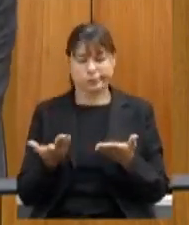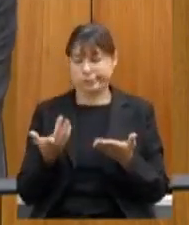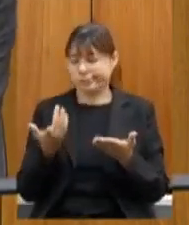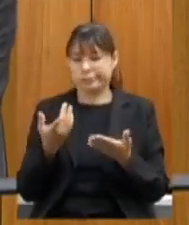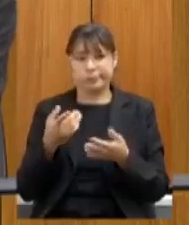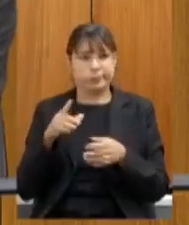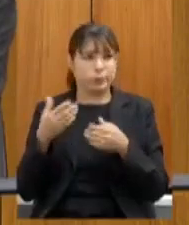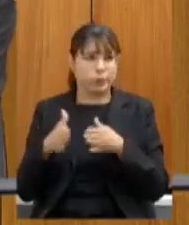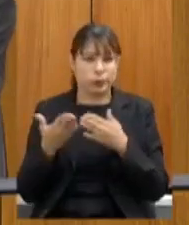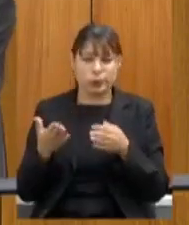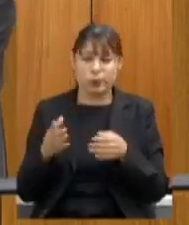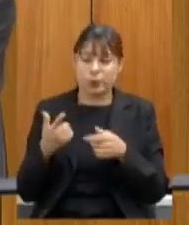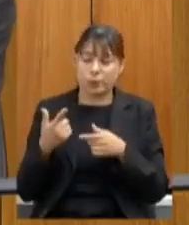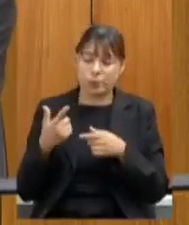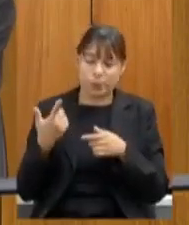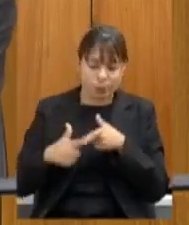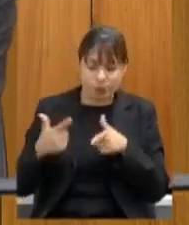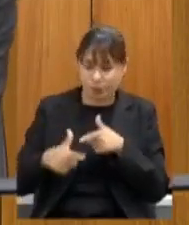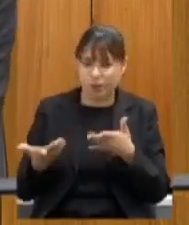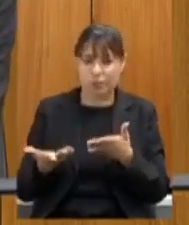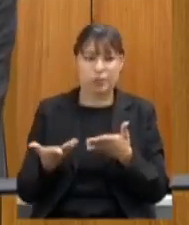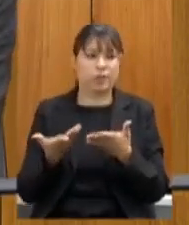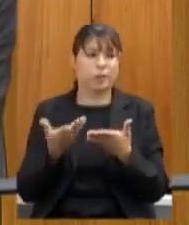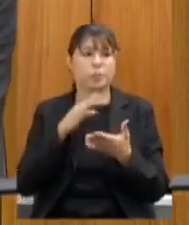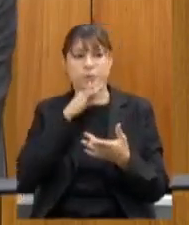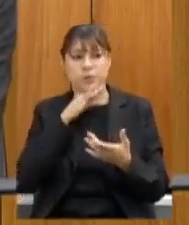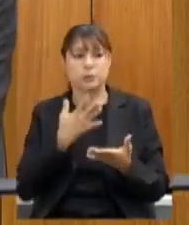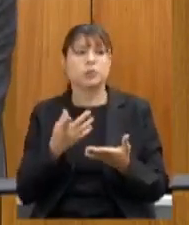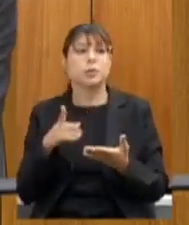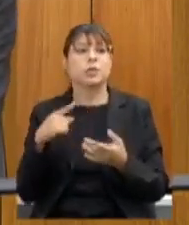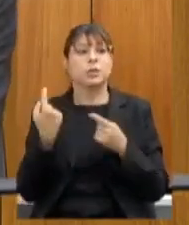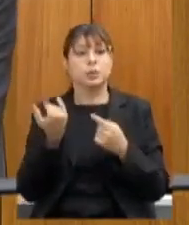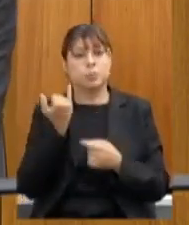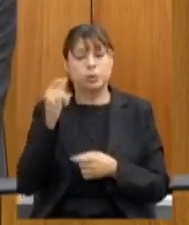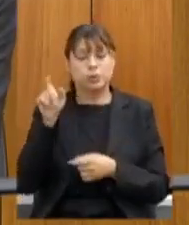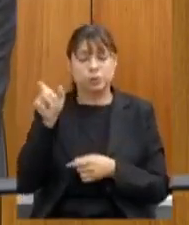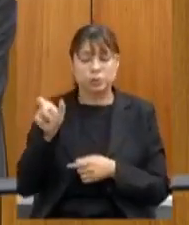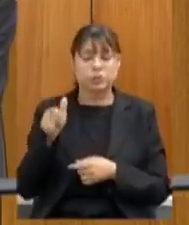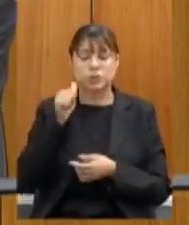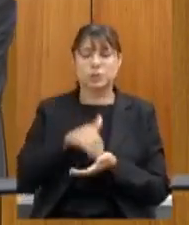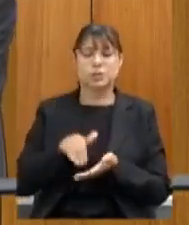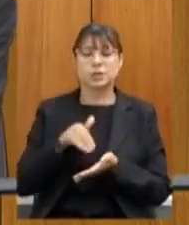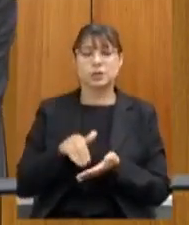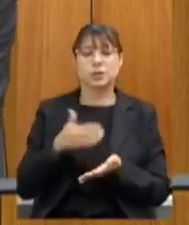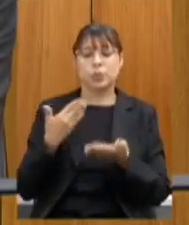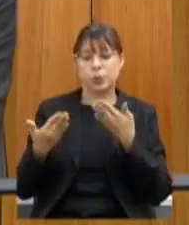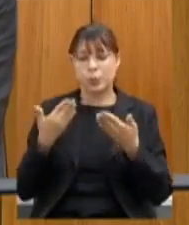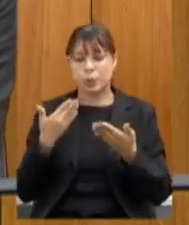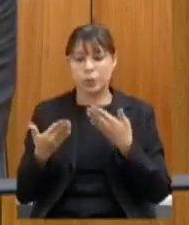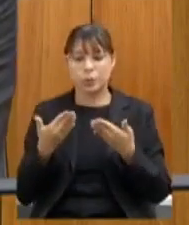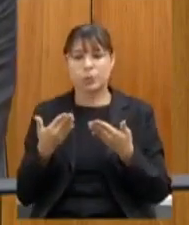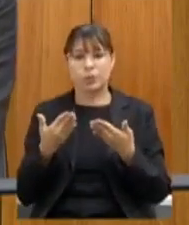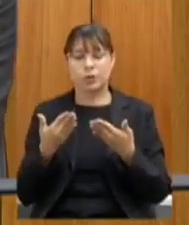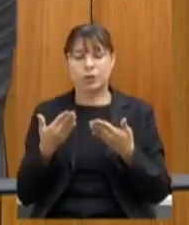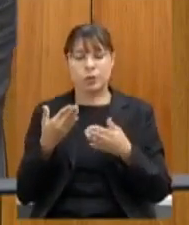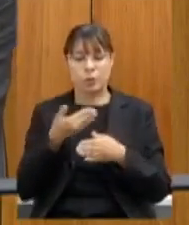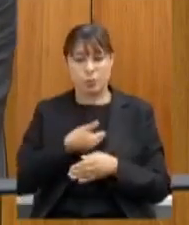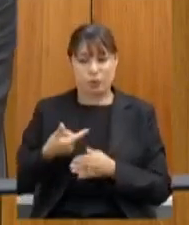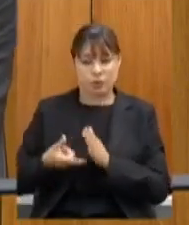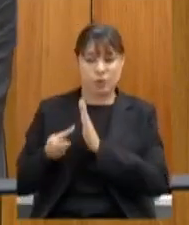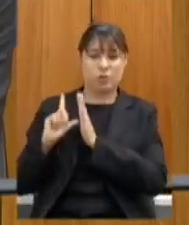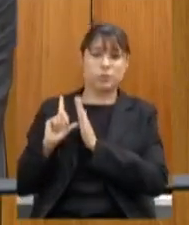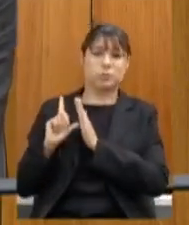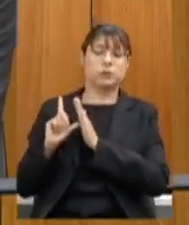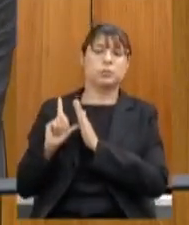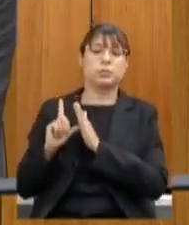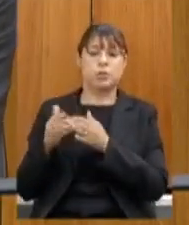então isso tem que foi muito importante seu posicionamento secretária fazendo esse comparativo com o governo anterior com o atual